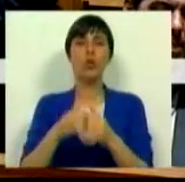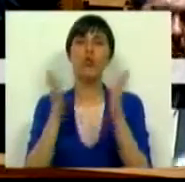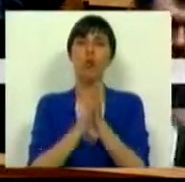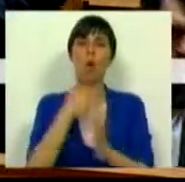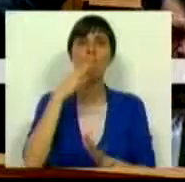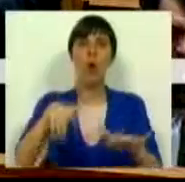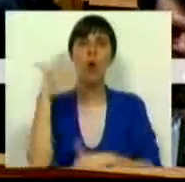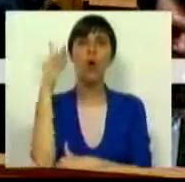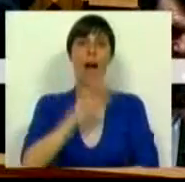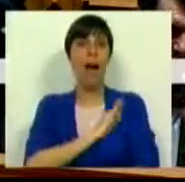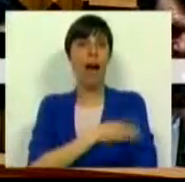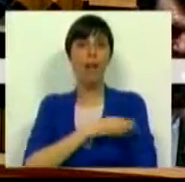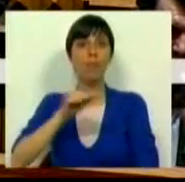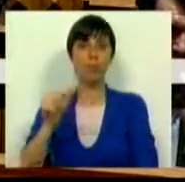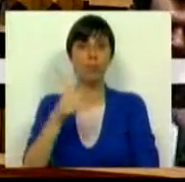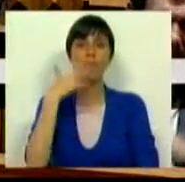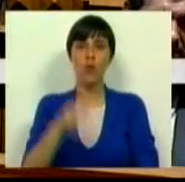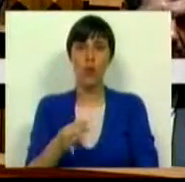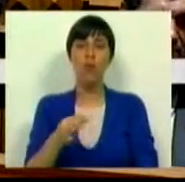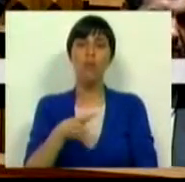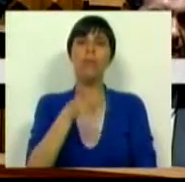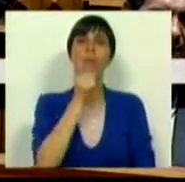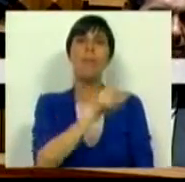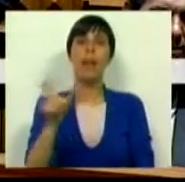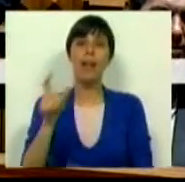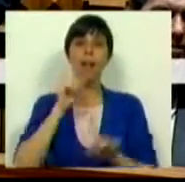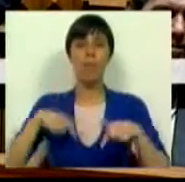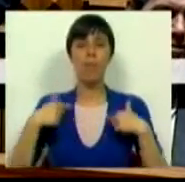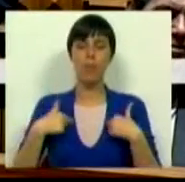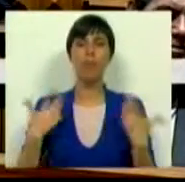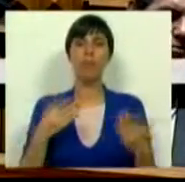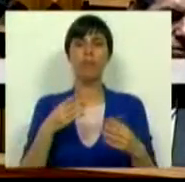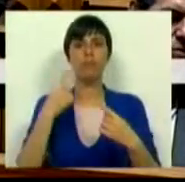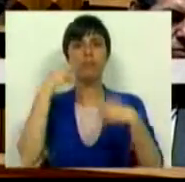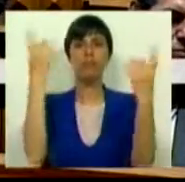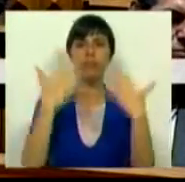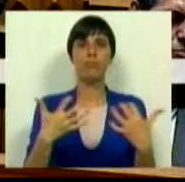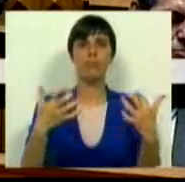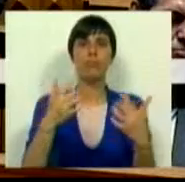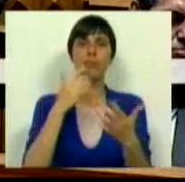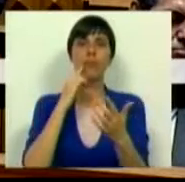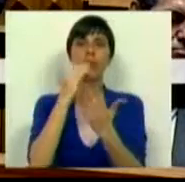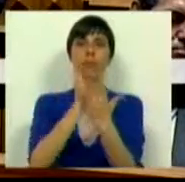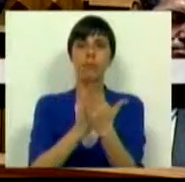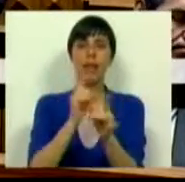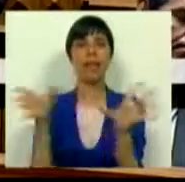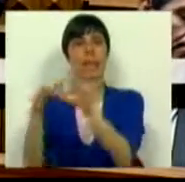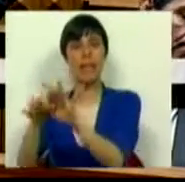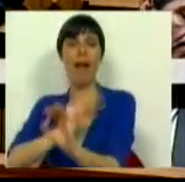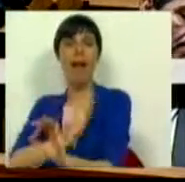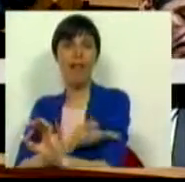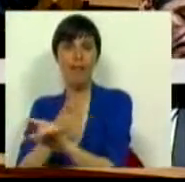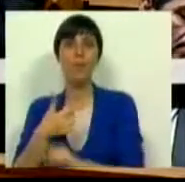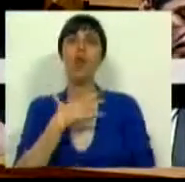todos os congressos de Aveiro e das palavras com que ele, então, se dirigiu no seu diário relativamente à Aveiro.